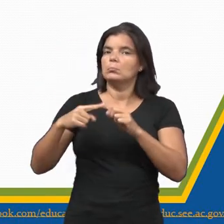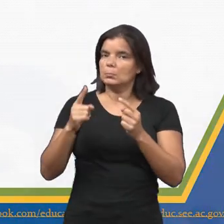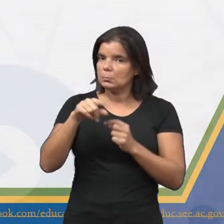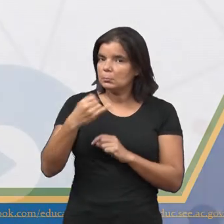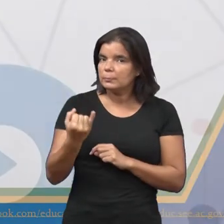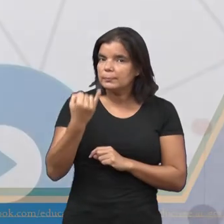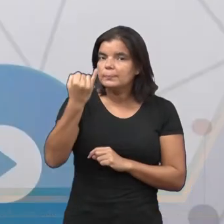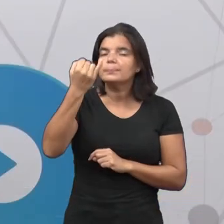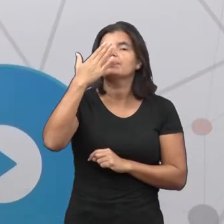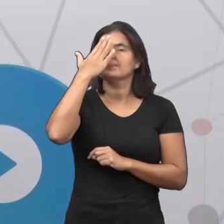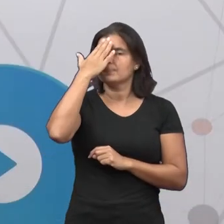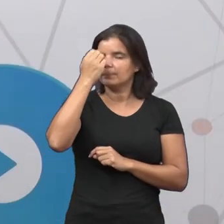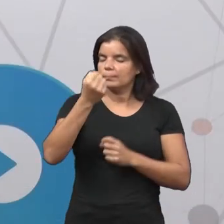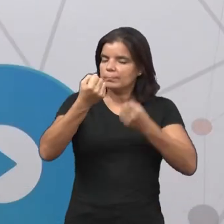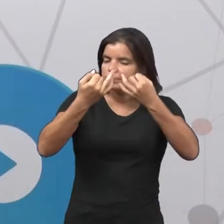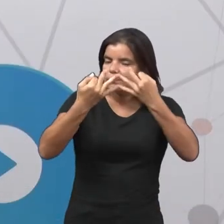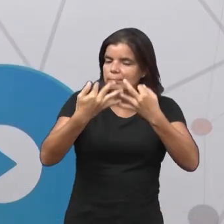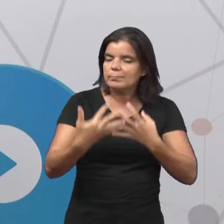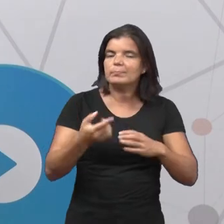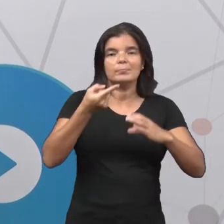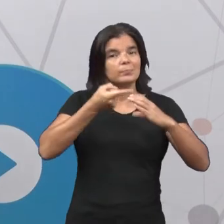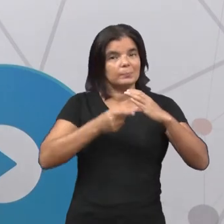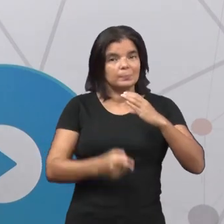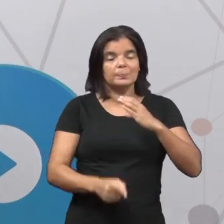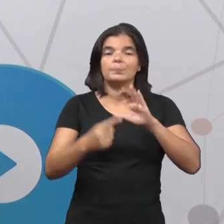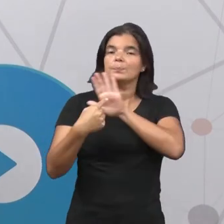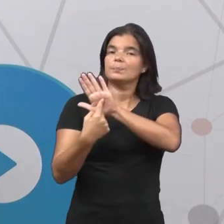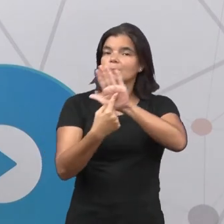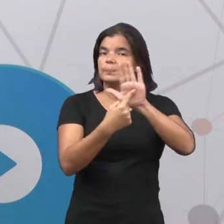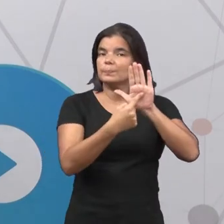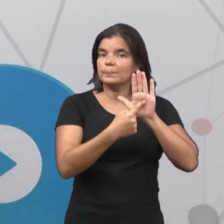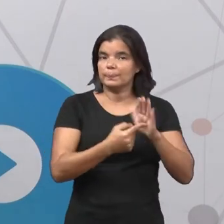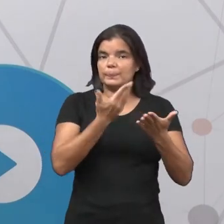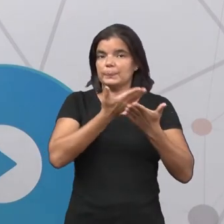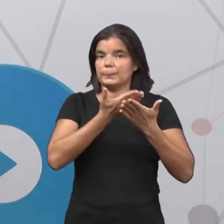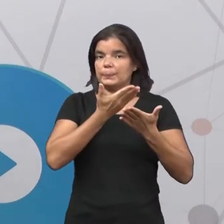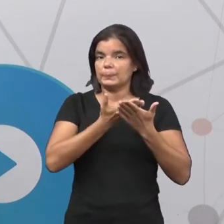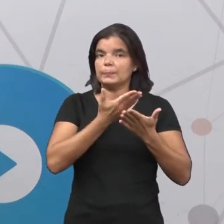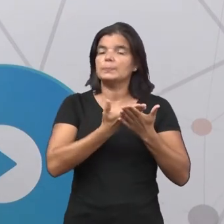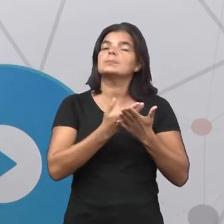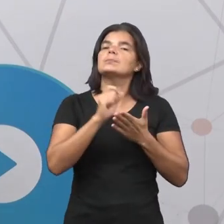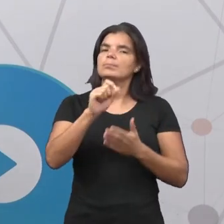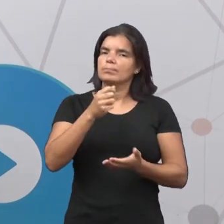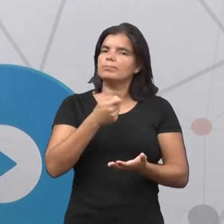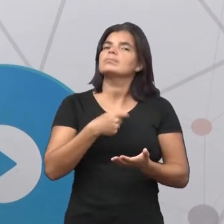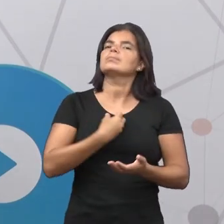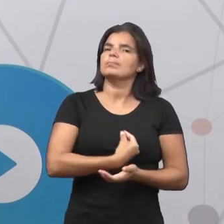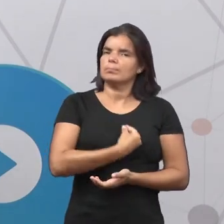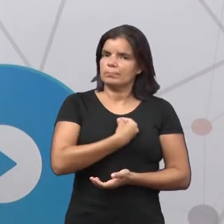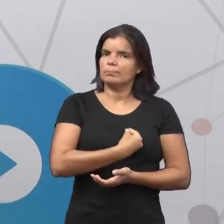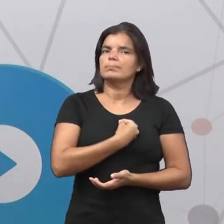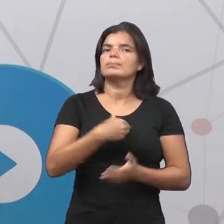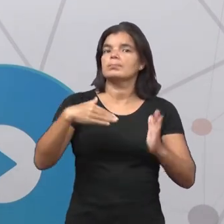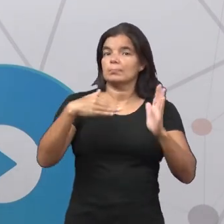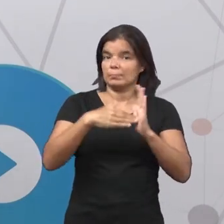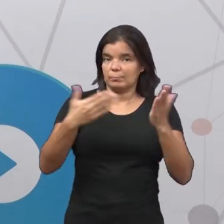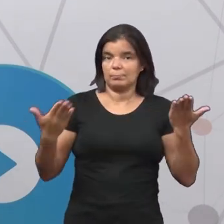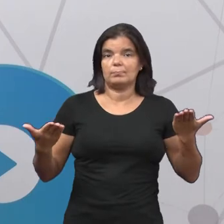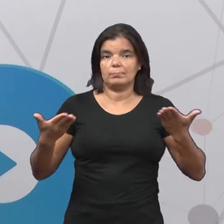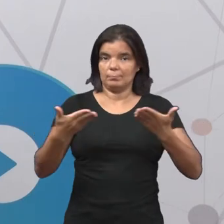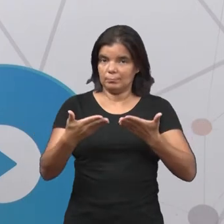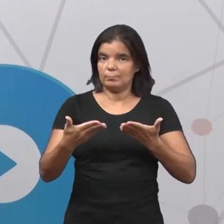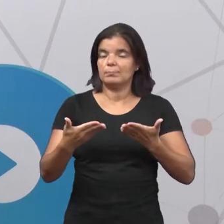importante nós salientarmos que essa representação de estudantes existe até os nossos dias